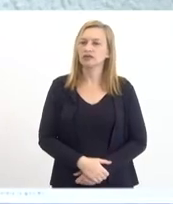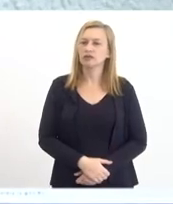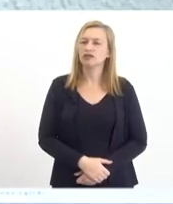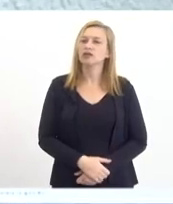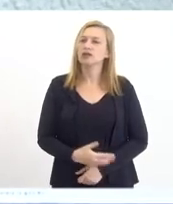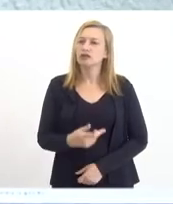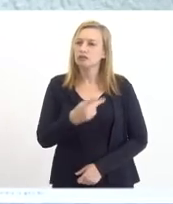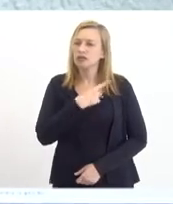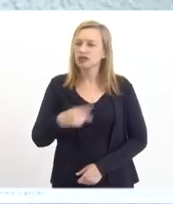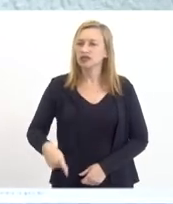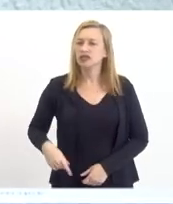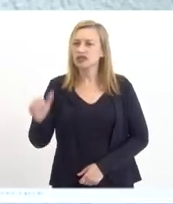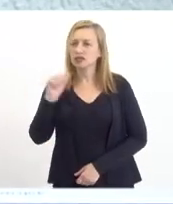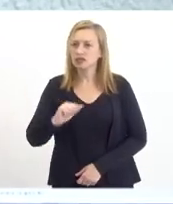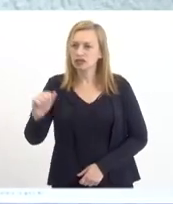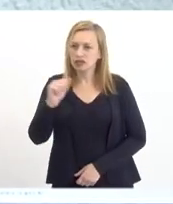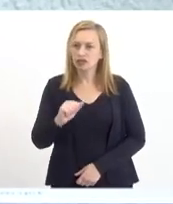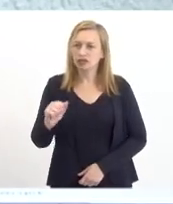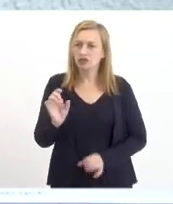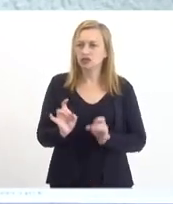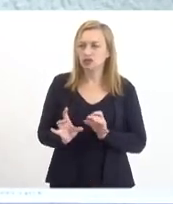nosso presidente da Associação Comercial,